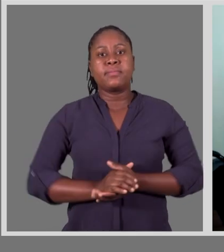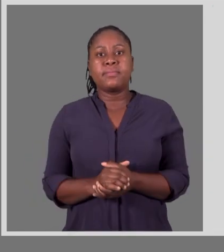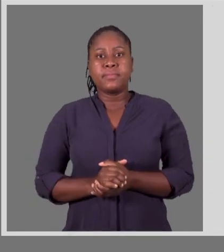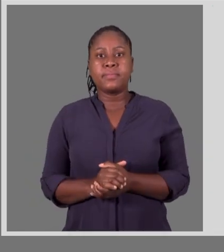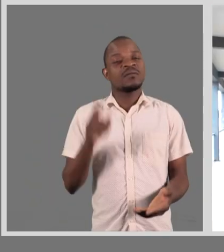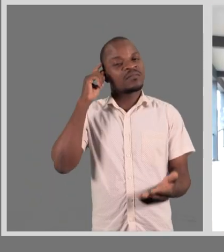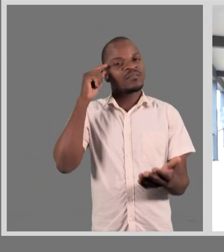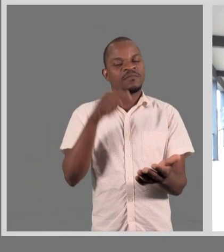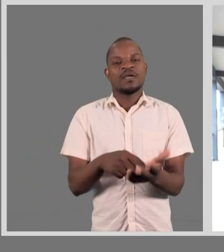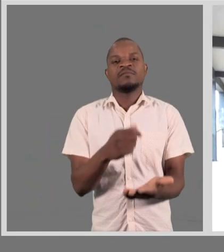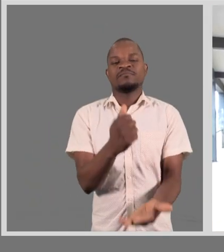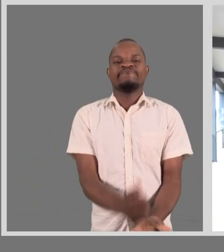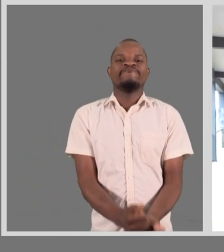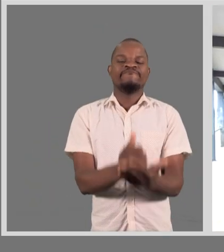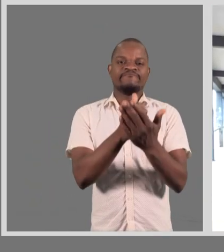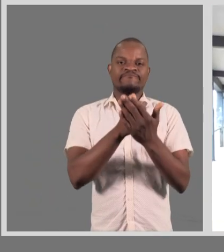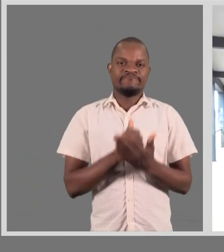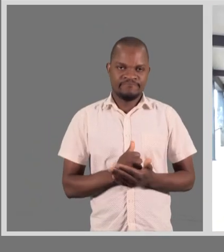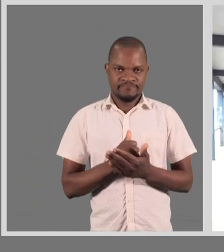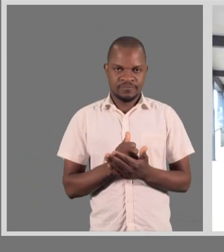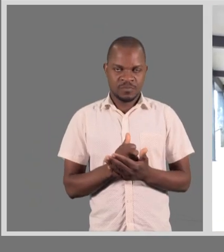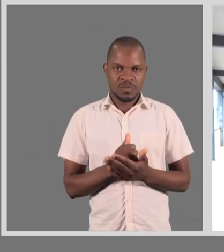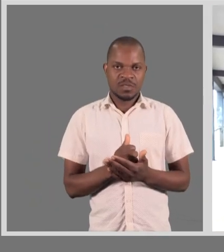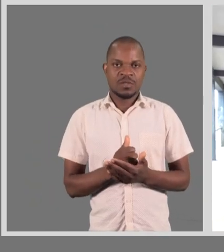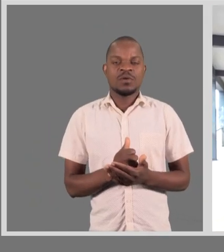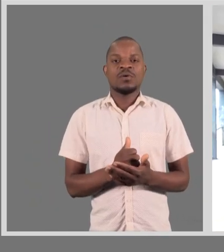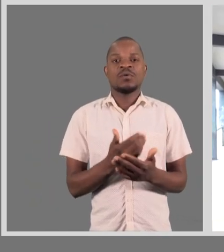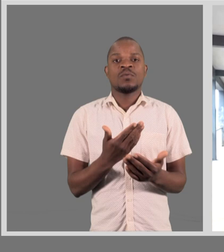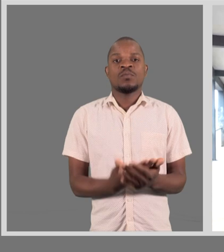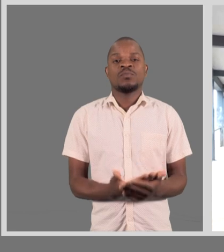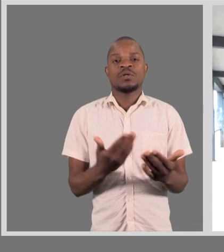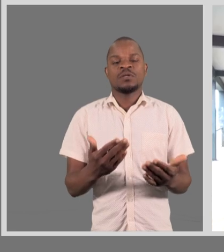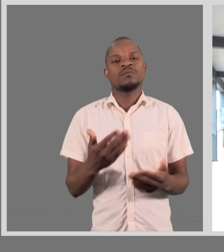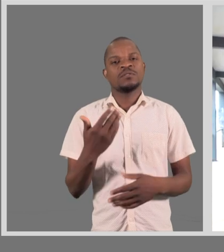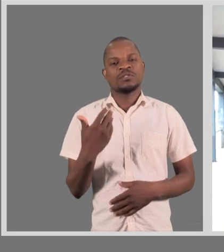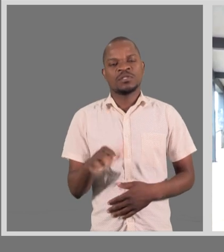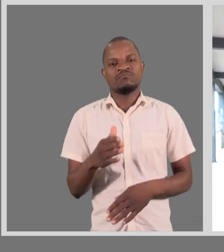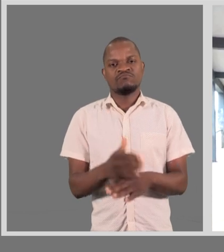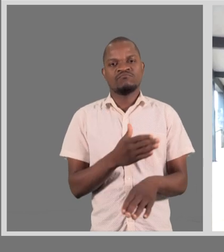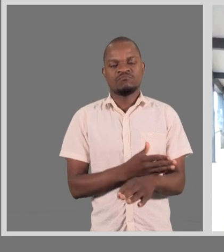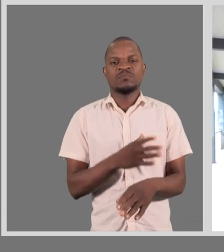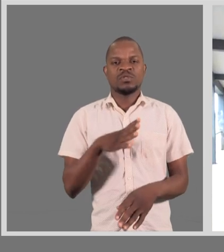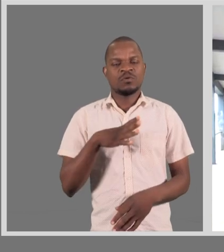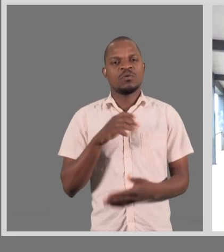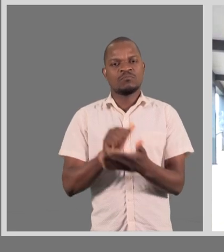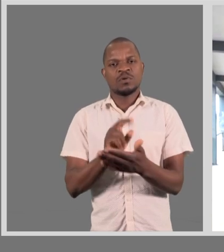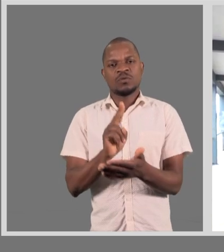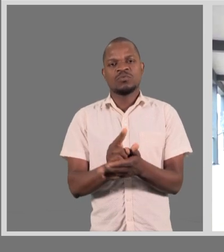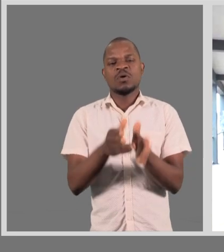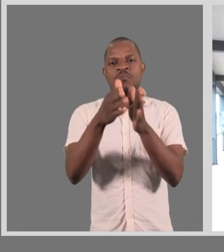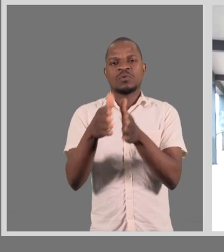Vai ser uma majoria que já tive alunos com